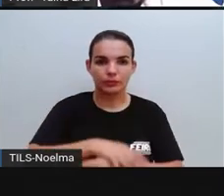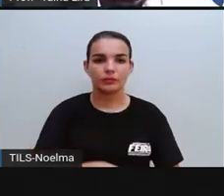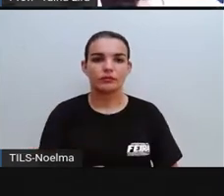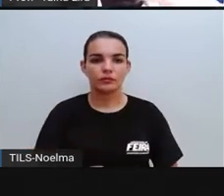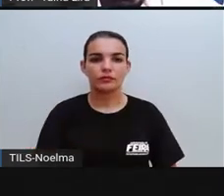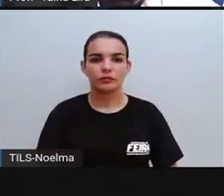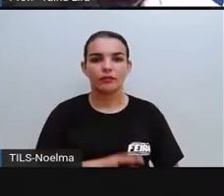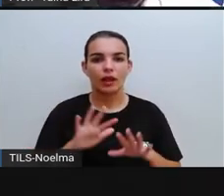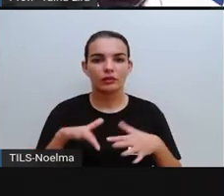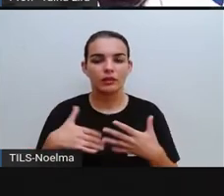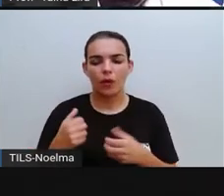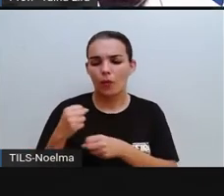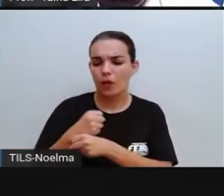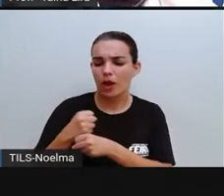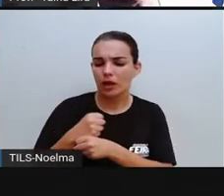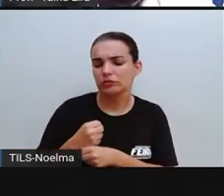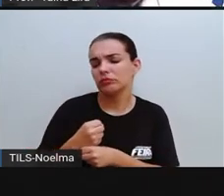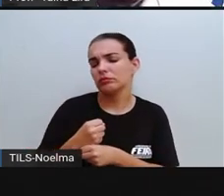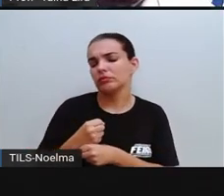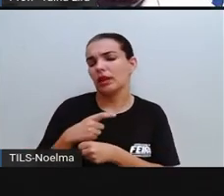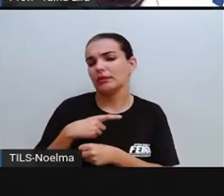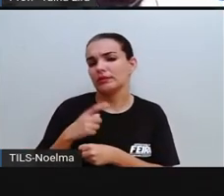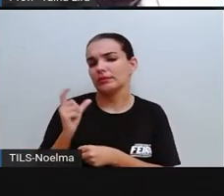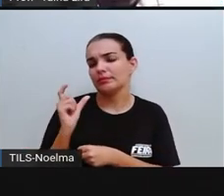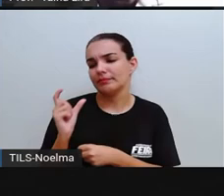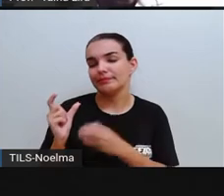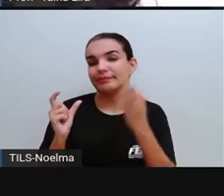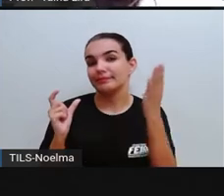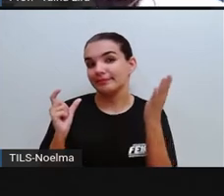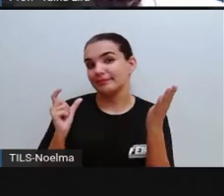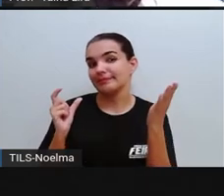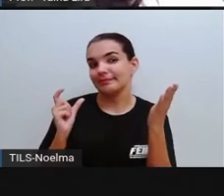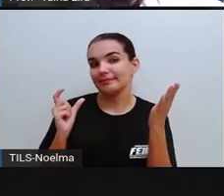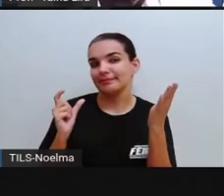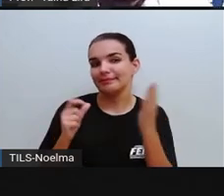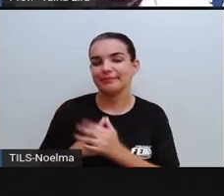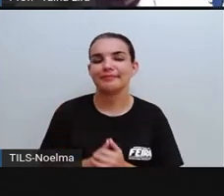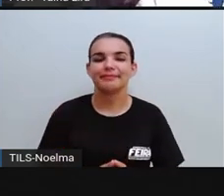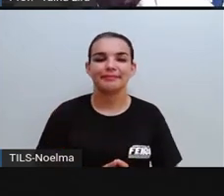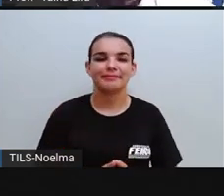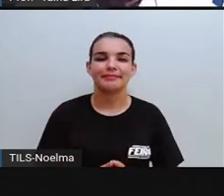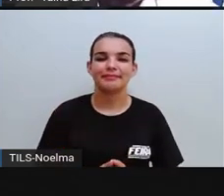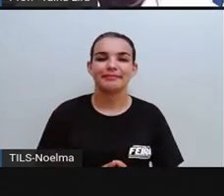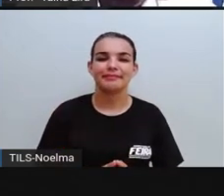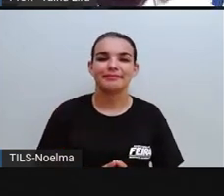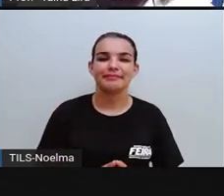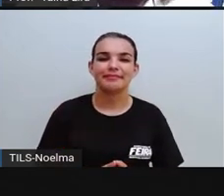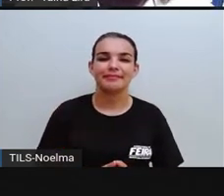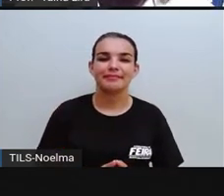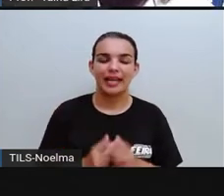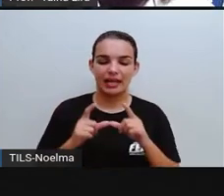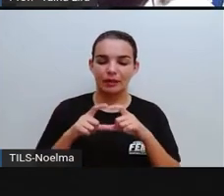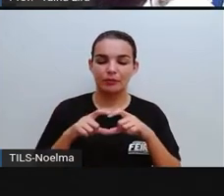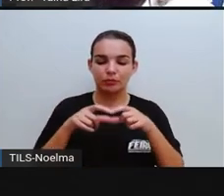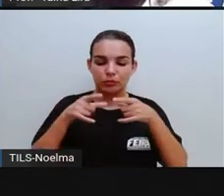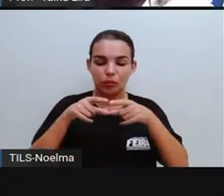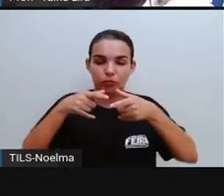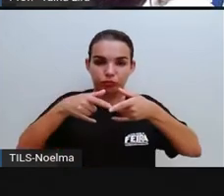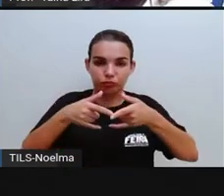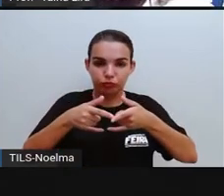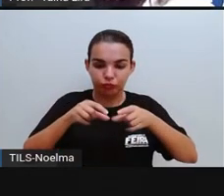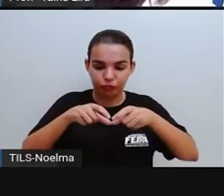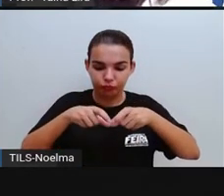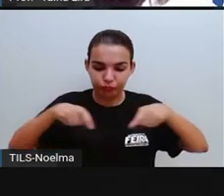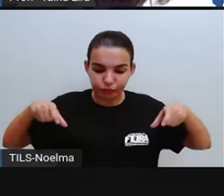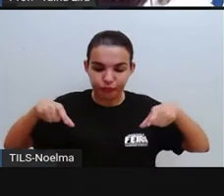no início do ano, um carnê, olha lá, o carnê do IPTU, onde a gente paga uma